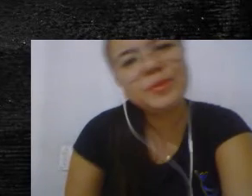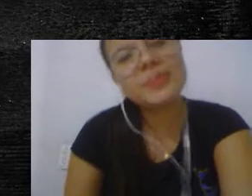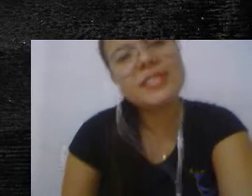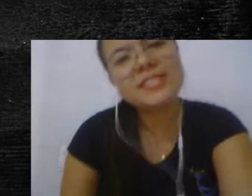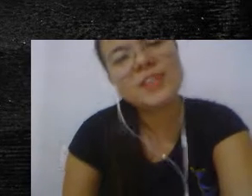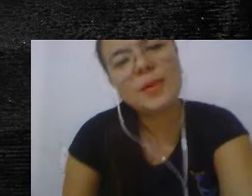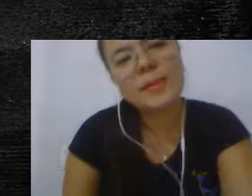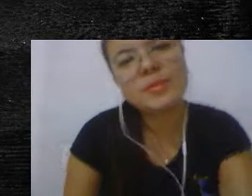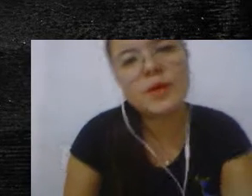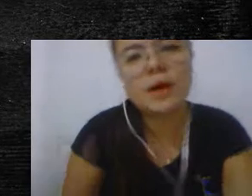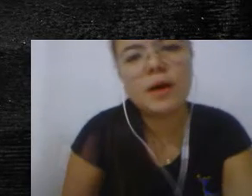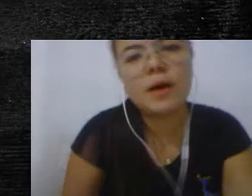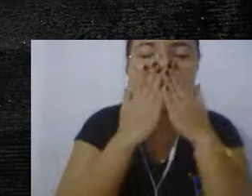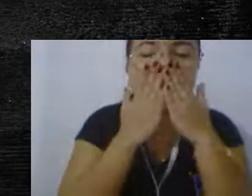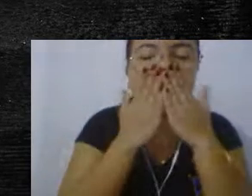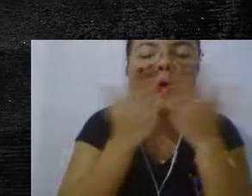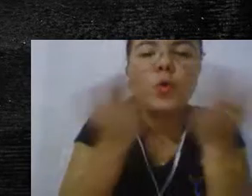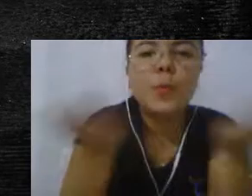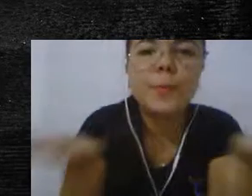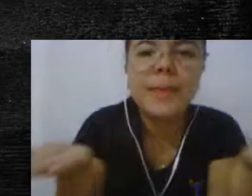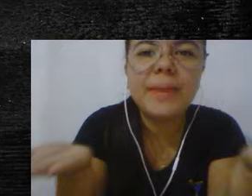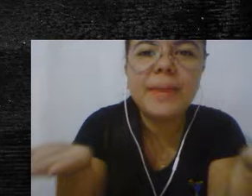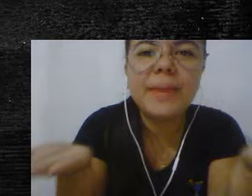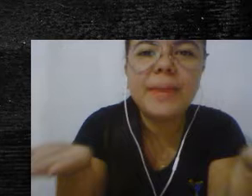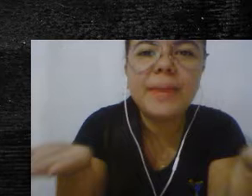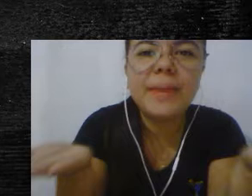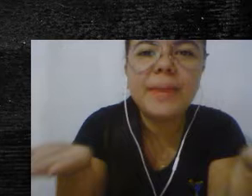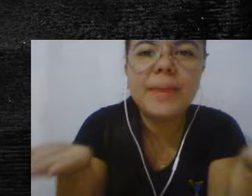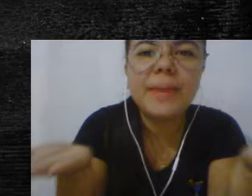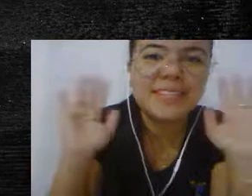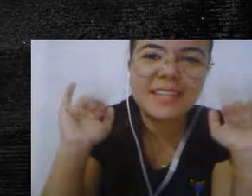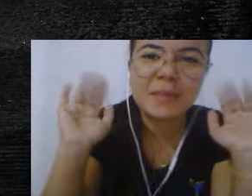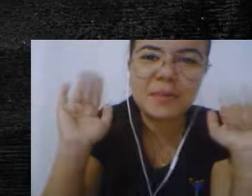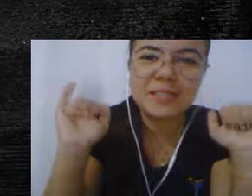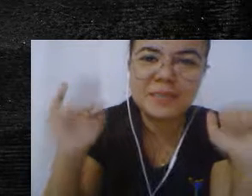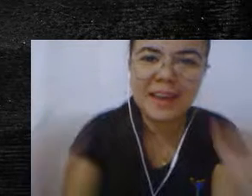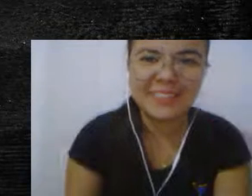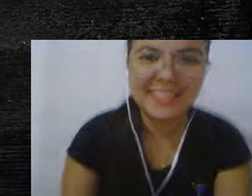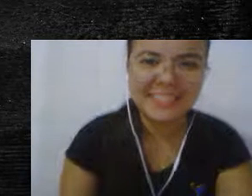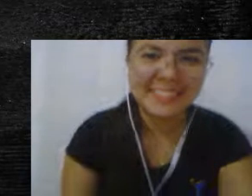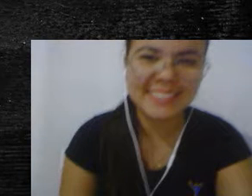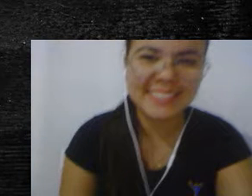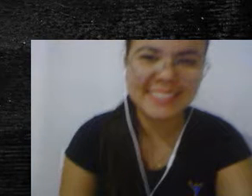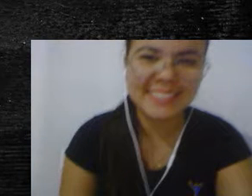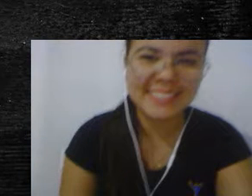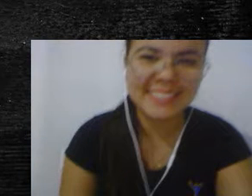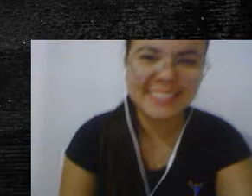Por hoje é só, pessoal. Um beijo no coração de vocês e até a próxima aula. Tchau, tchau.